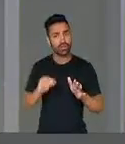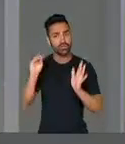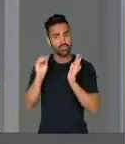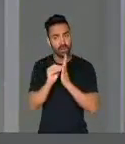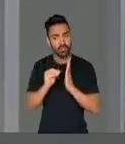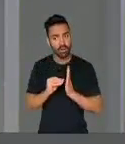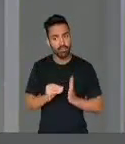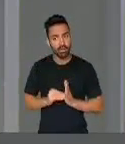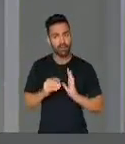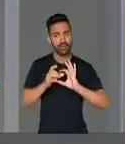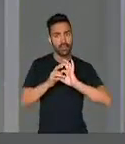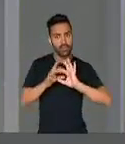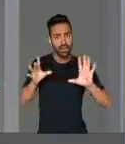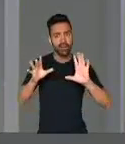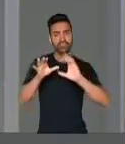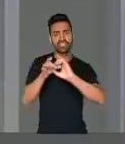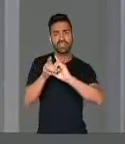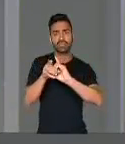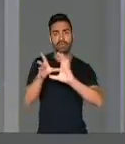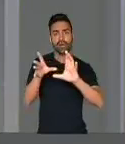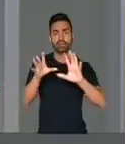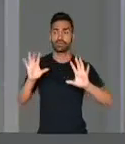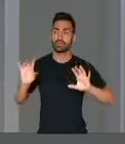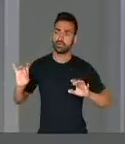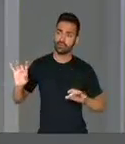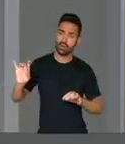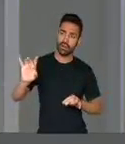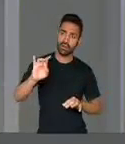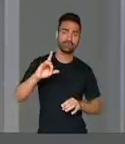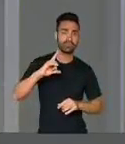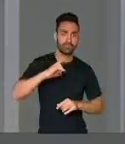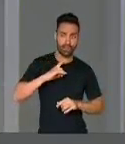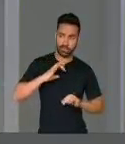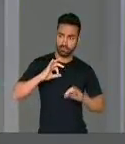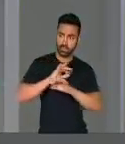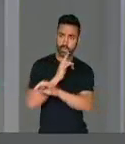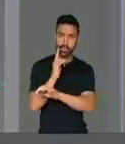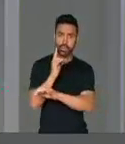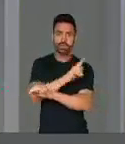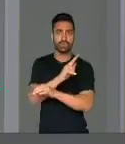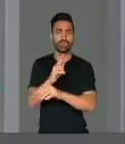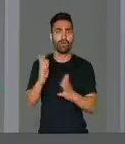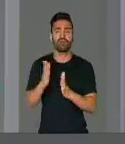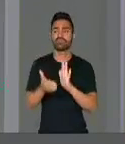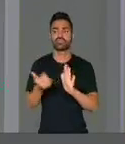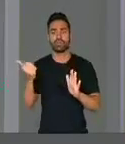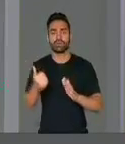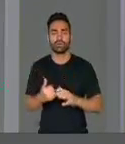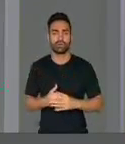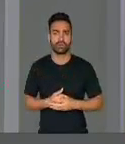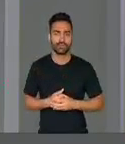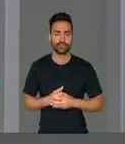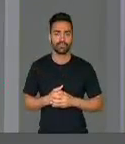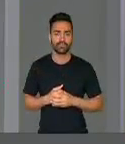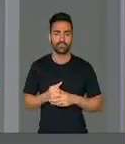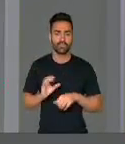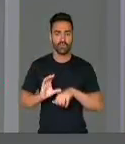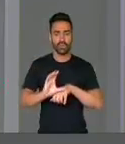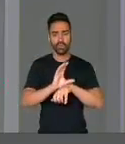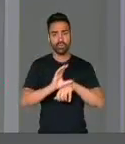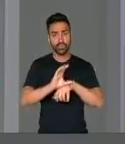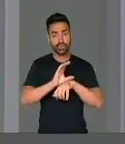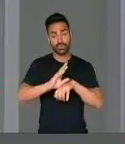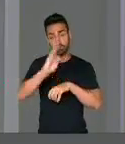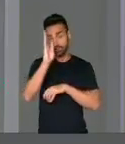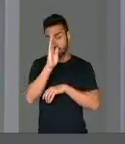liberdade democrática que cada um de nós verdadeiramente conquistamos e a Constituição brasileira,